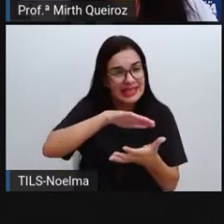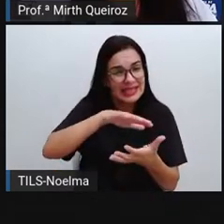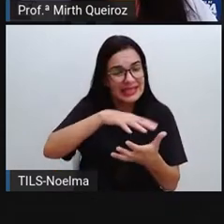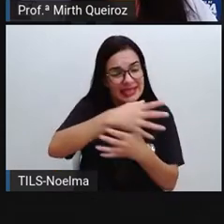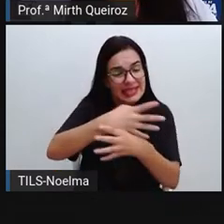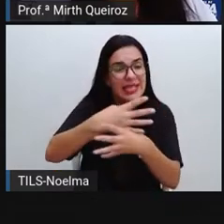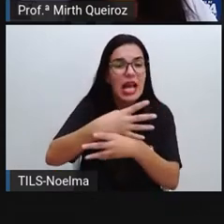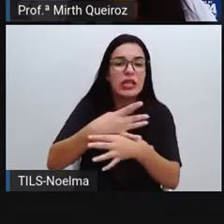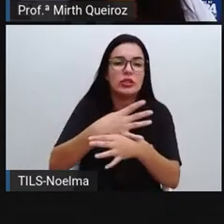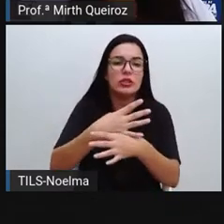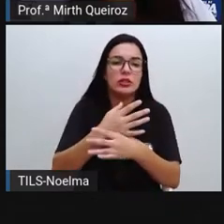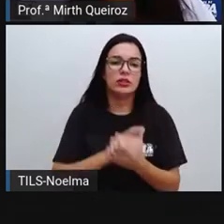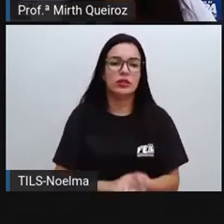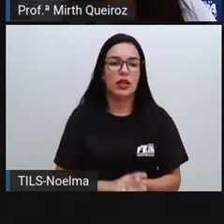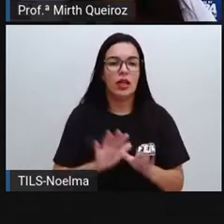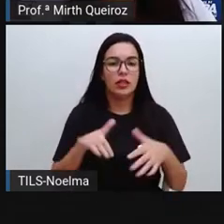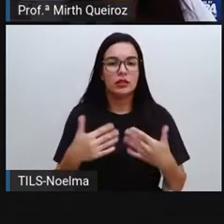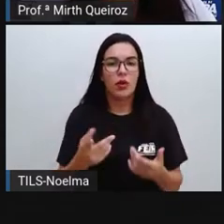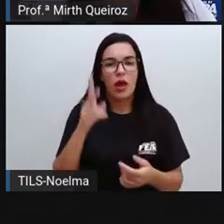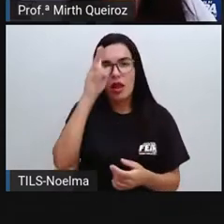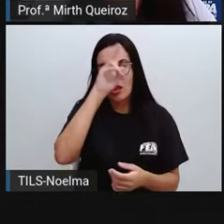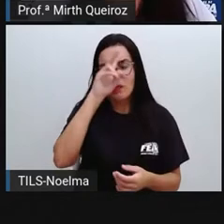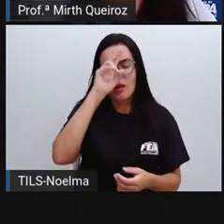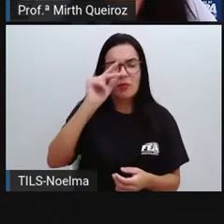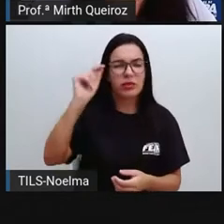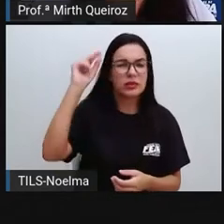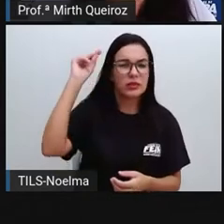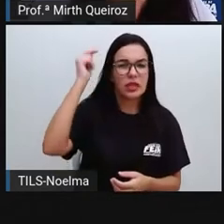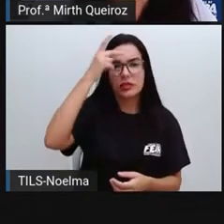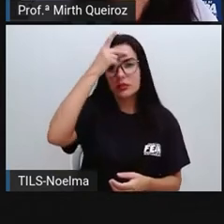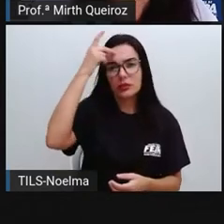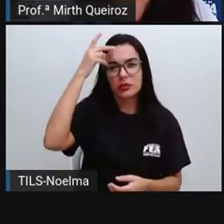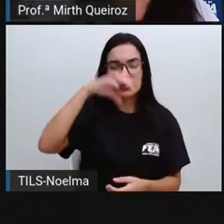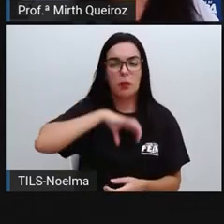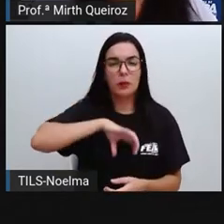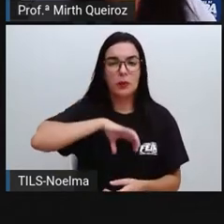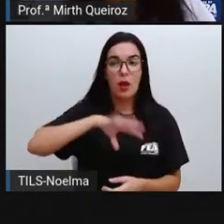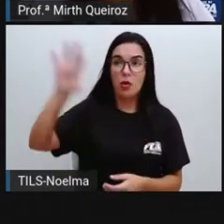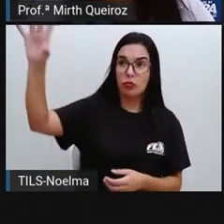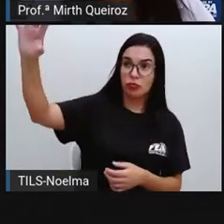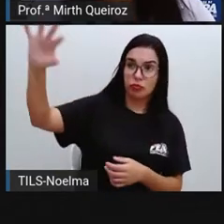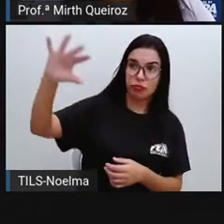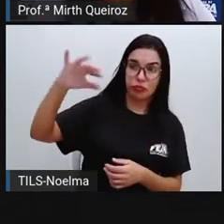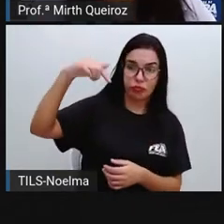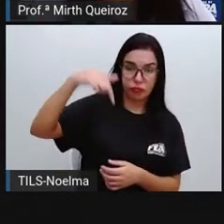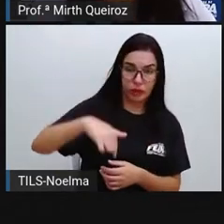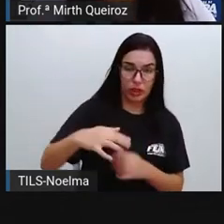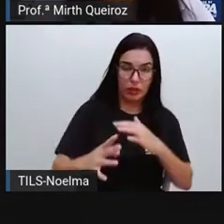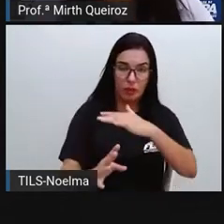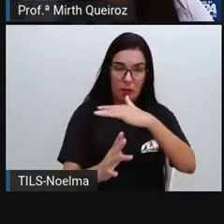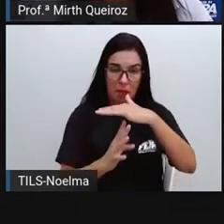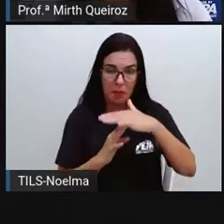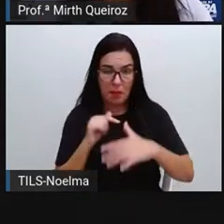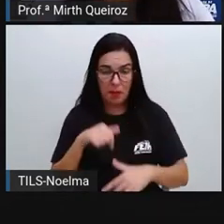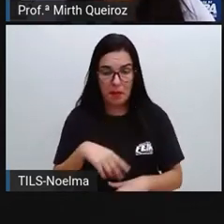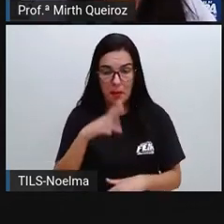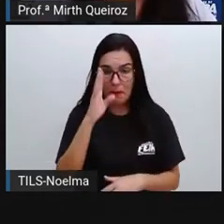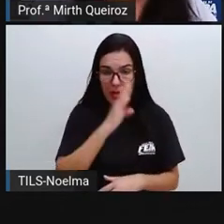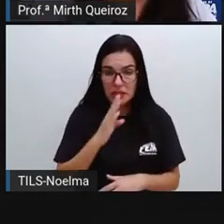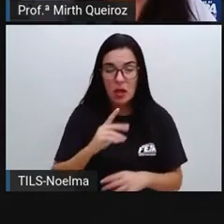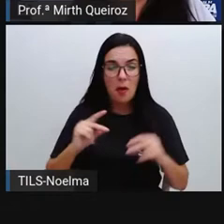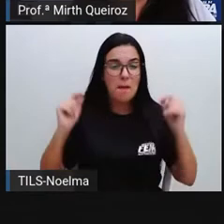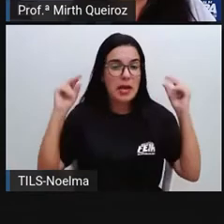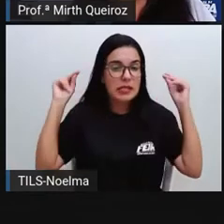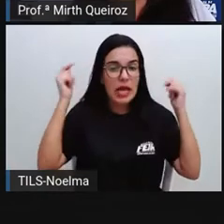para trabalhar aqui. Inicialmente, essas pessoas trabalhavam nas plantações, né? Como de café, cana de